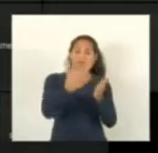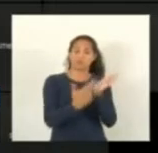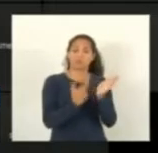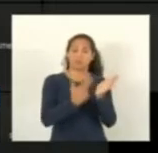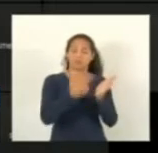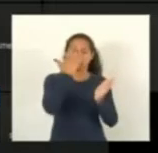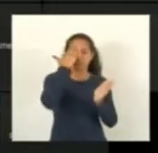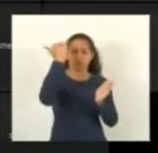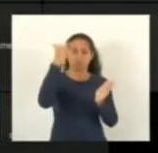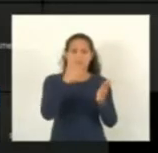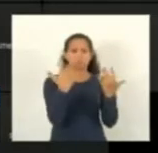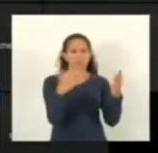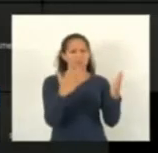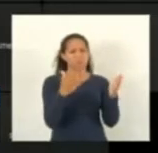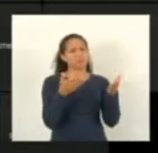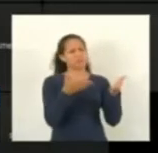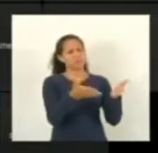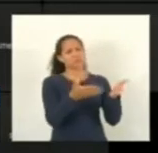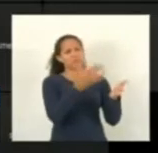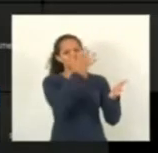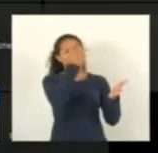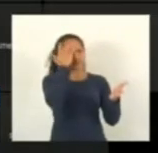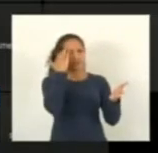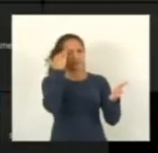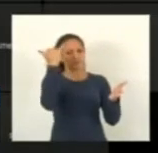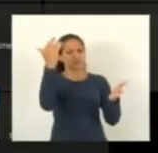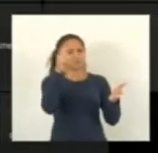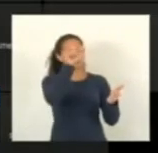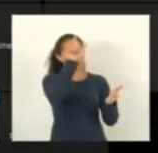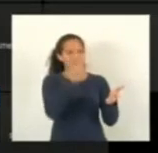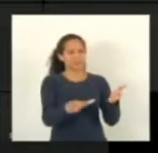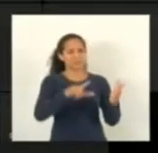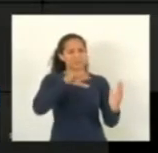deputado Chambinho a excelência hoje é uma personalidade internacional